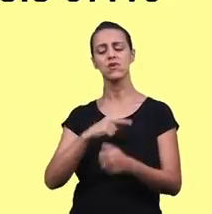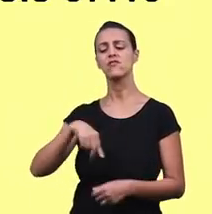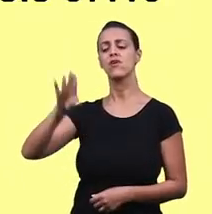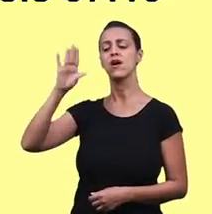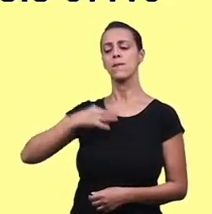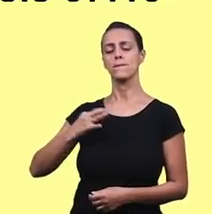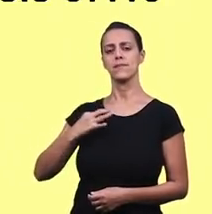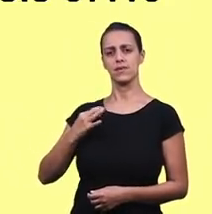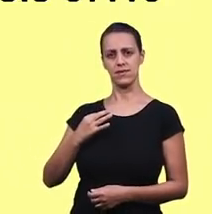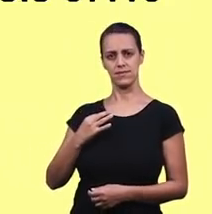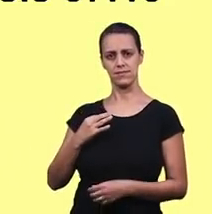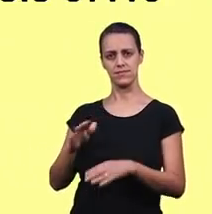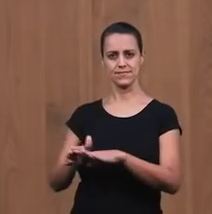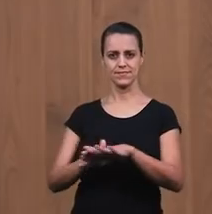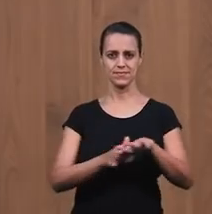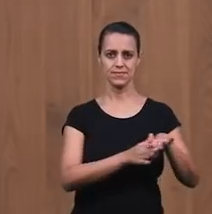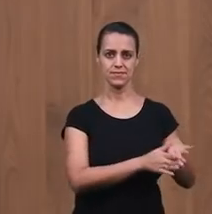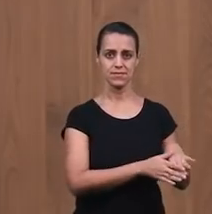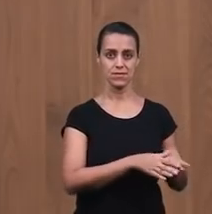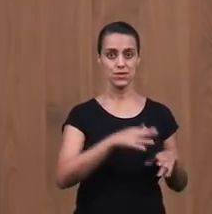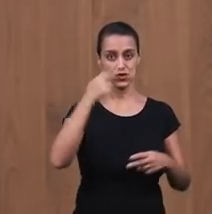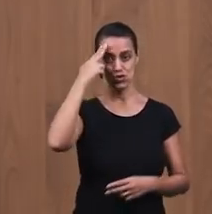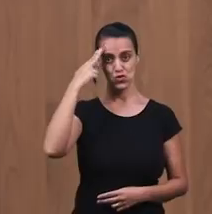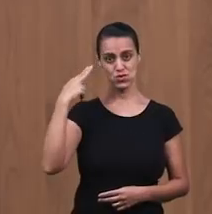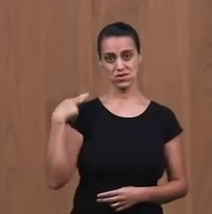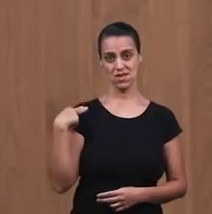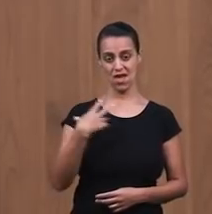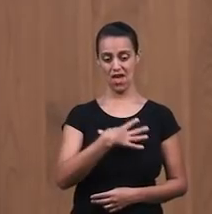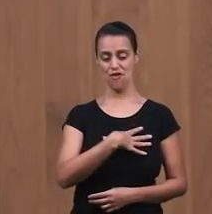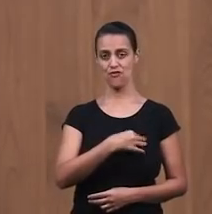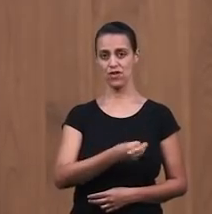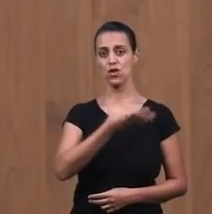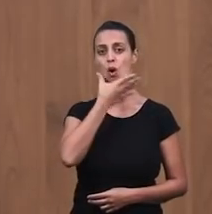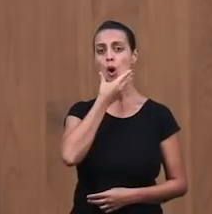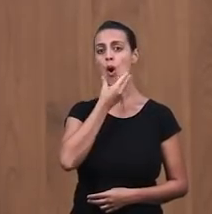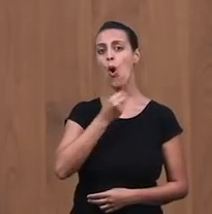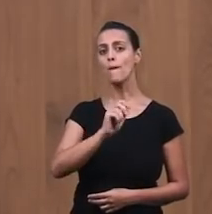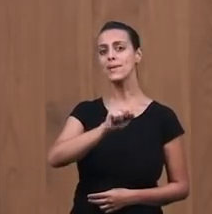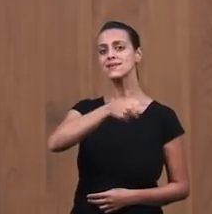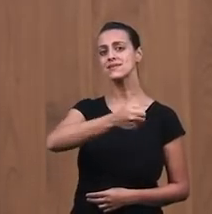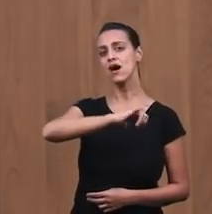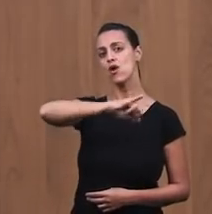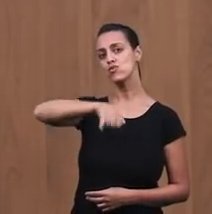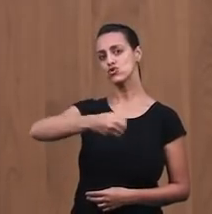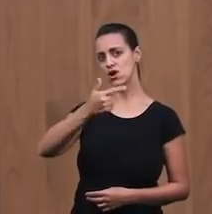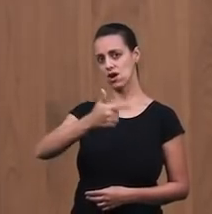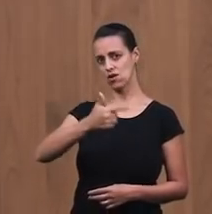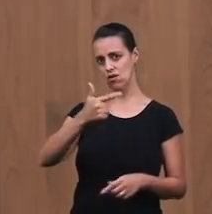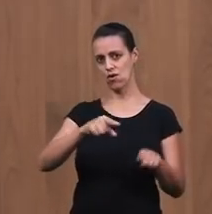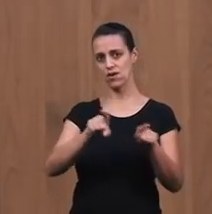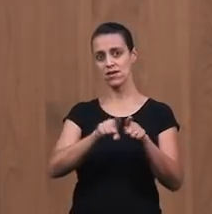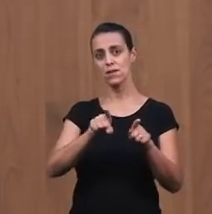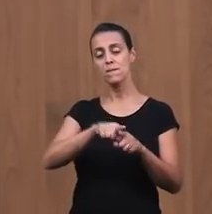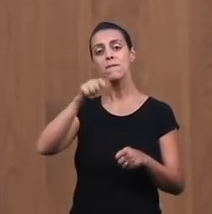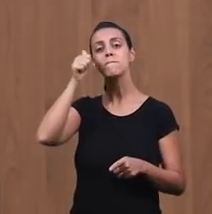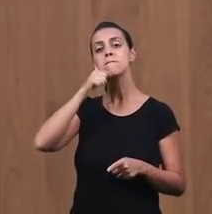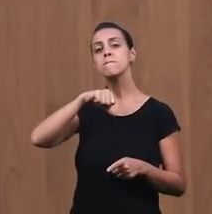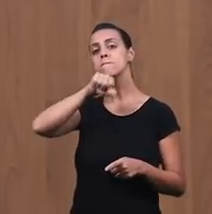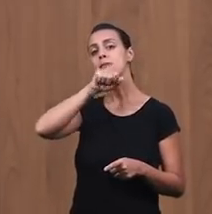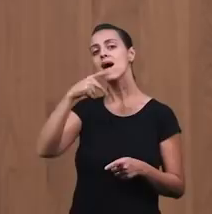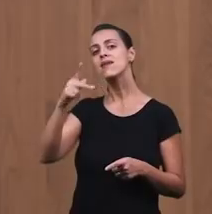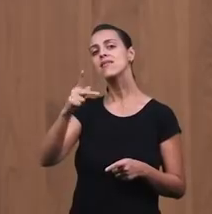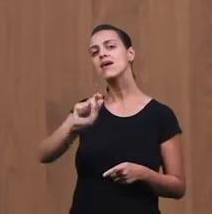José, ele era filho de Jacó e de Raquel O nascimento de José foi um grande